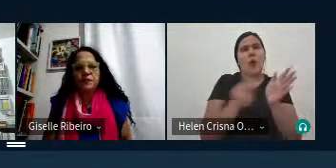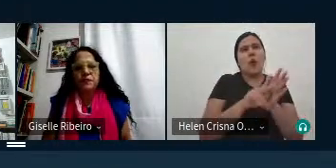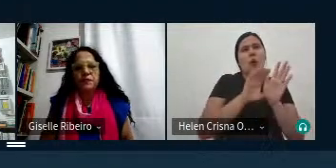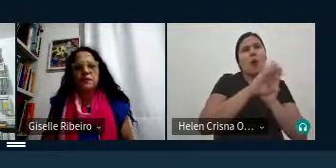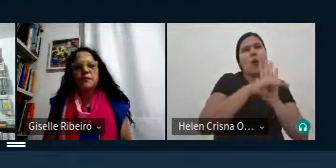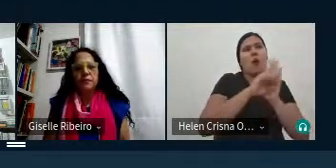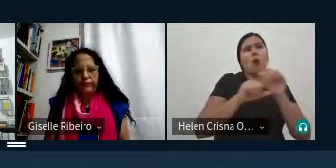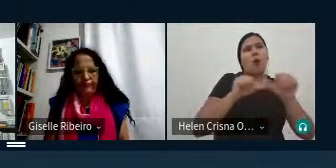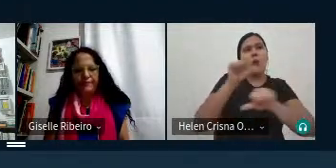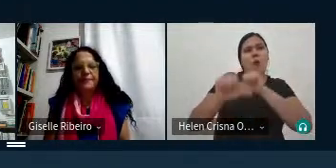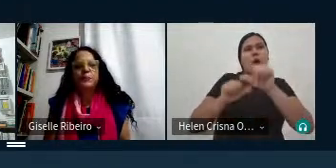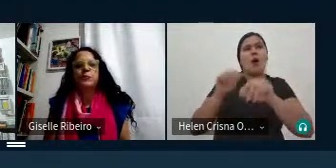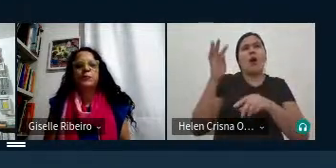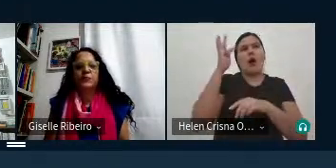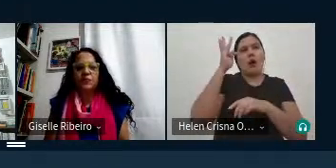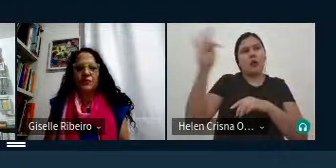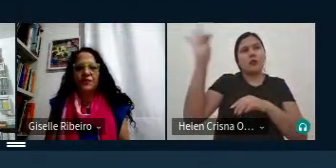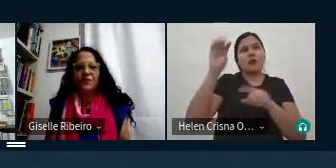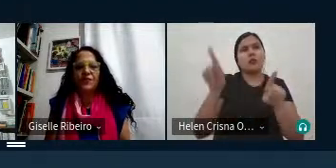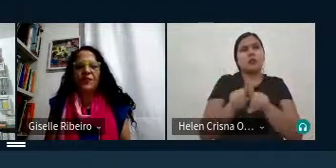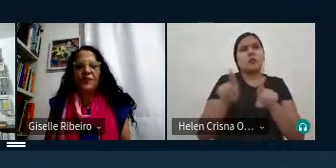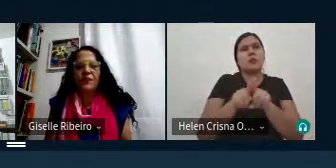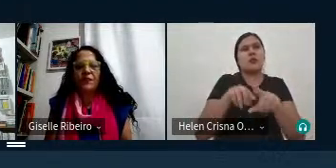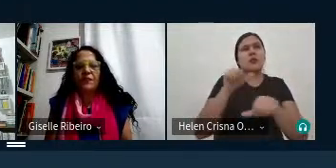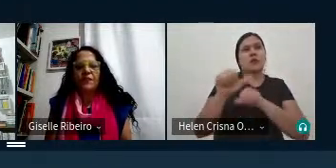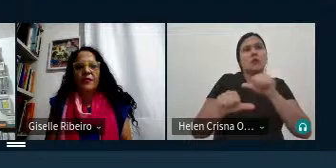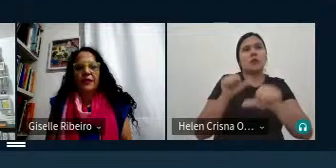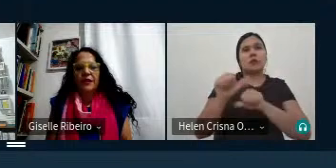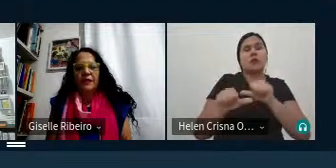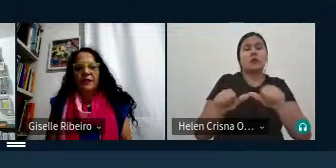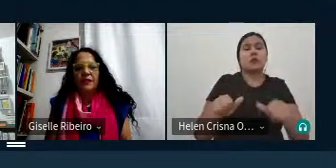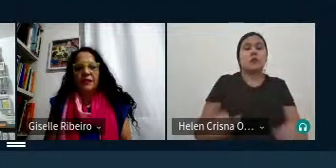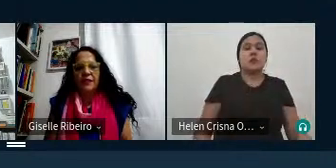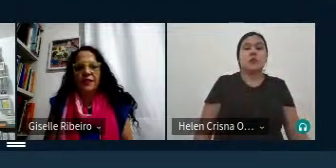mudando as teorias elas foram elas foram sendo